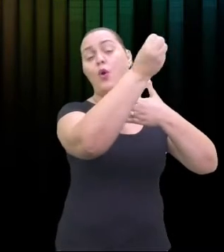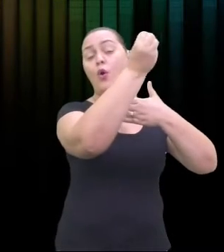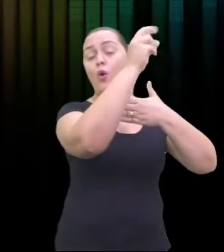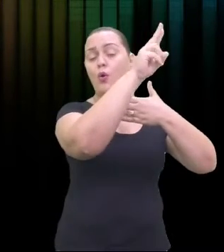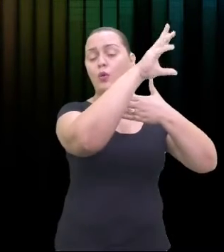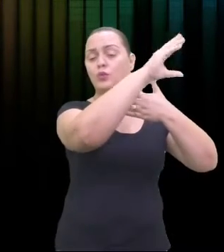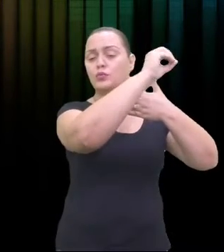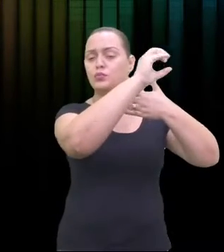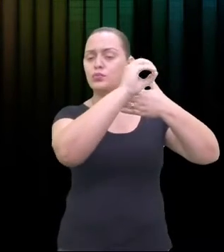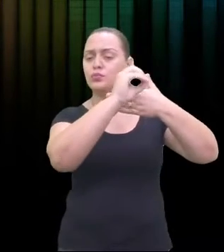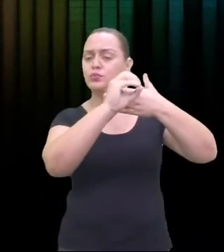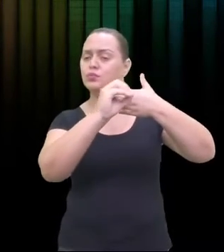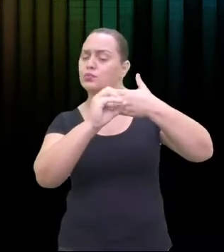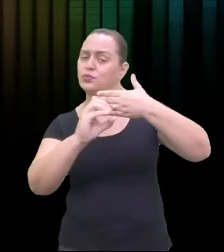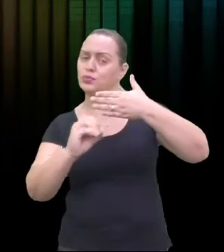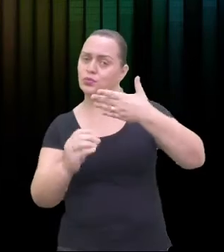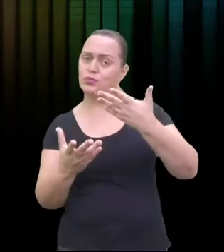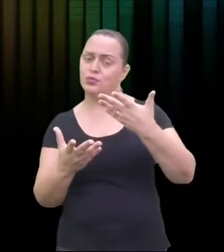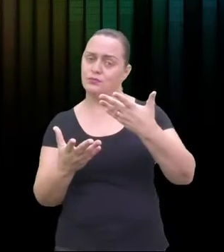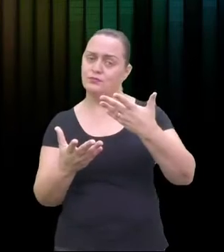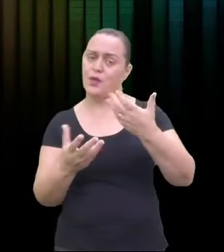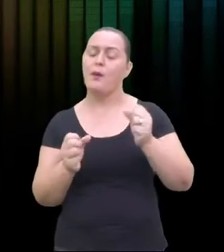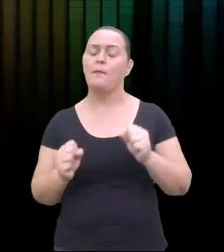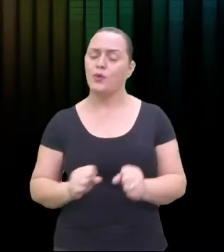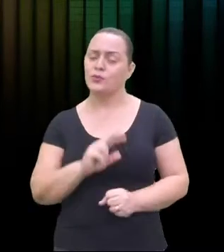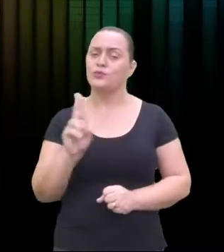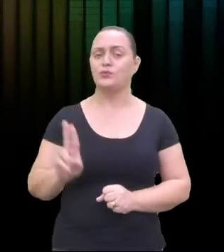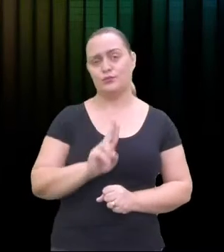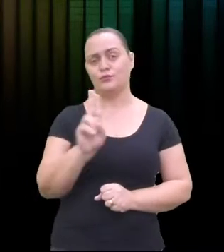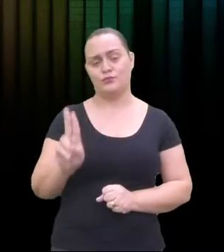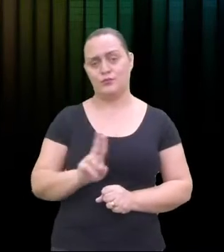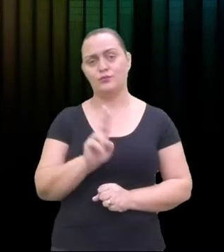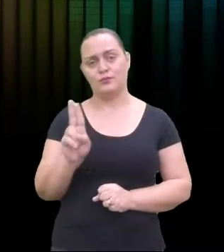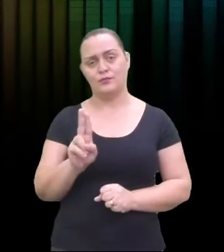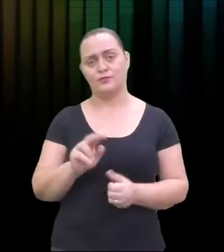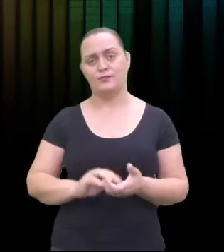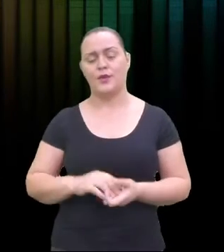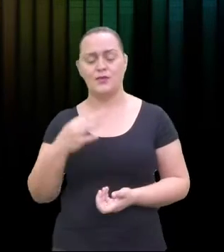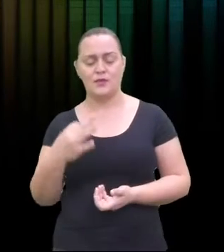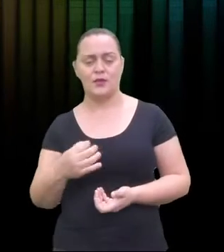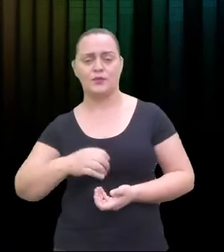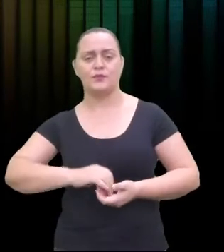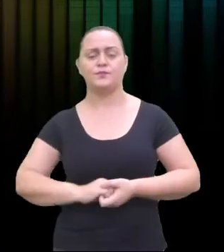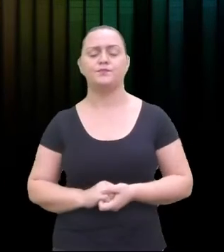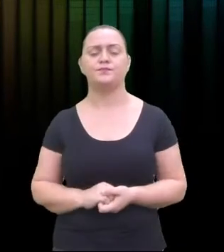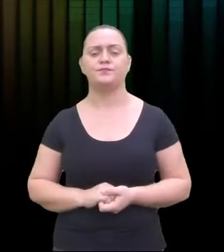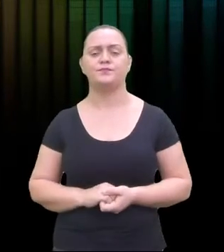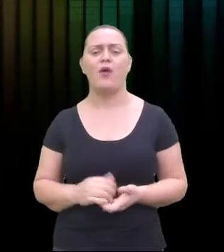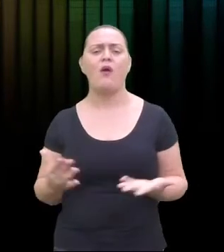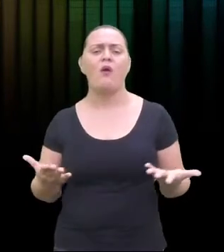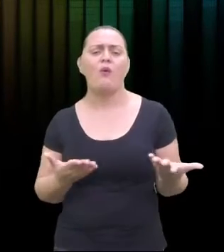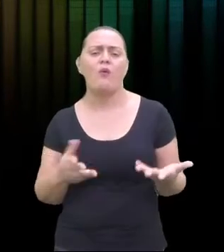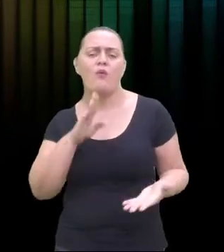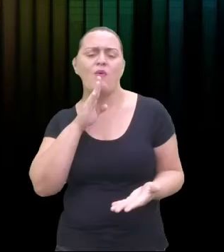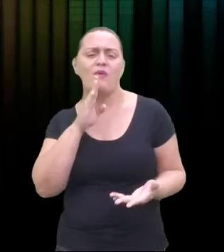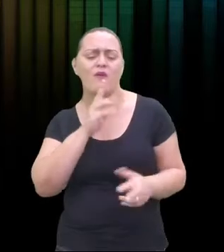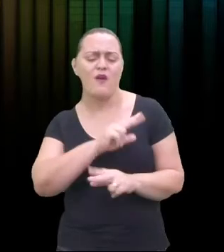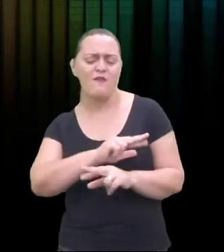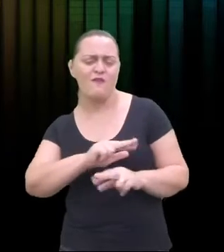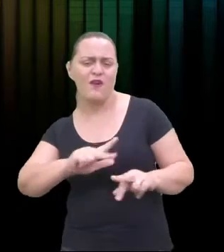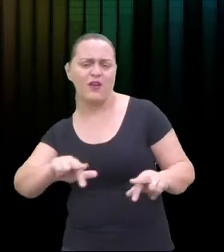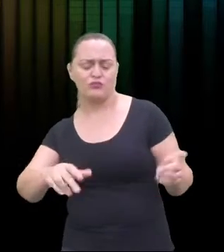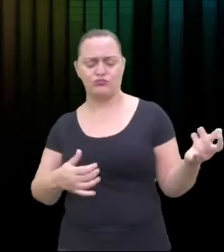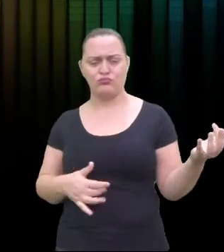ré, sol, si, lá, sol. Volta de novo na primeira. Tipo de instrumentos musicais. Nós temos